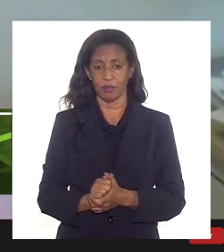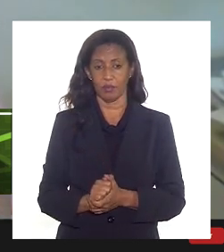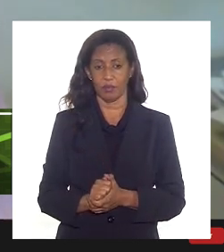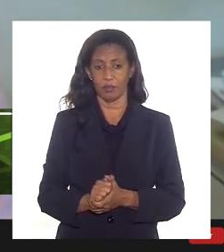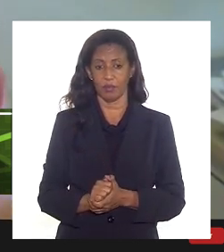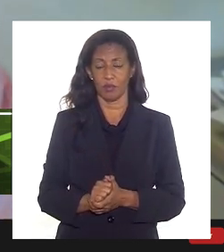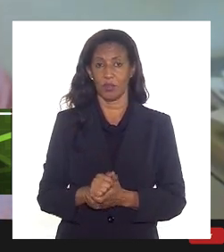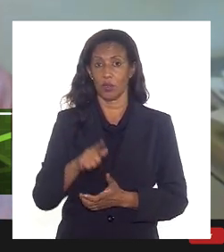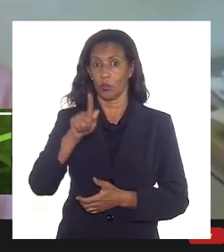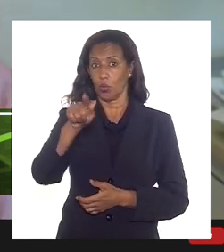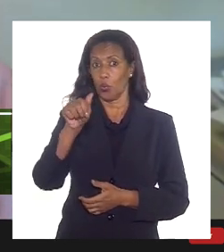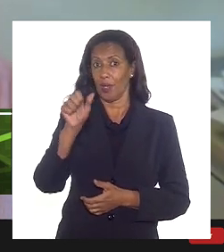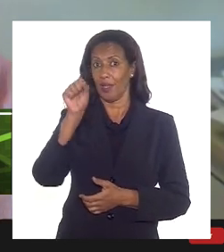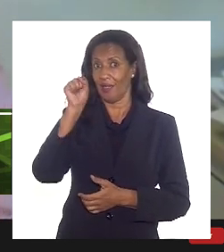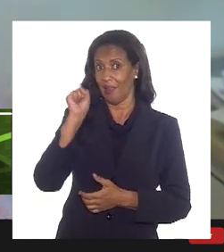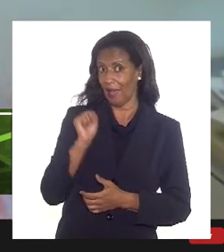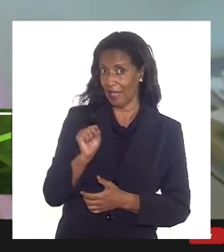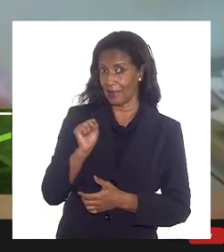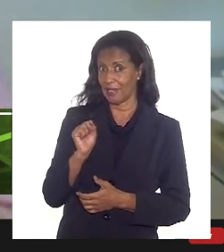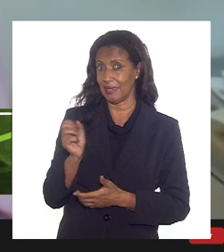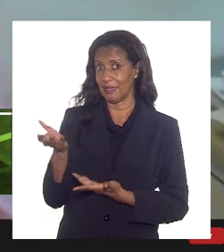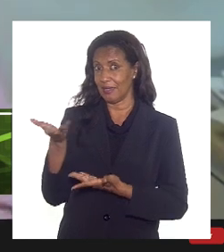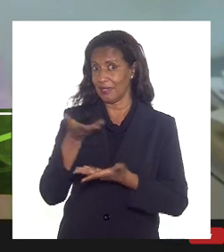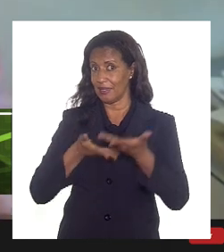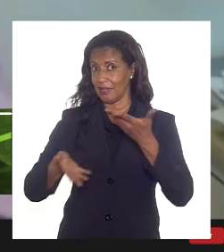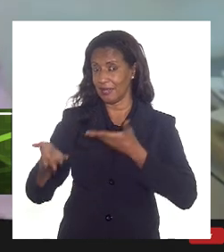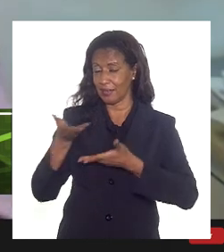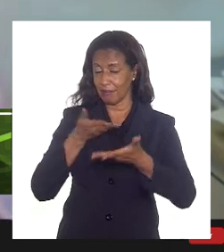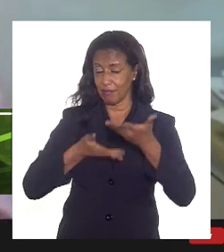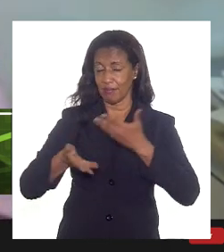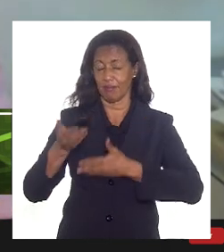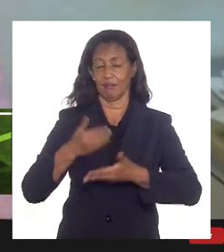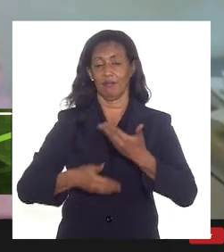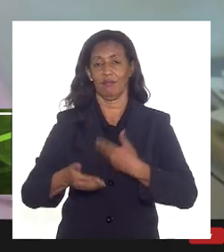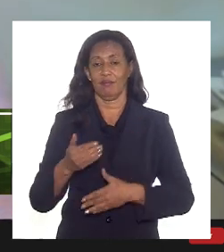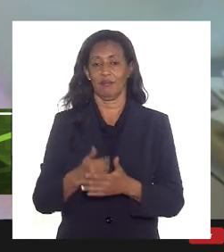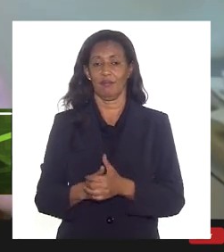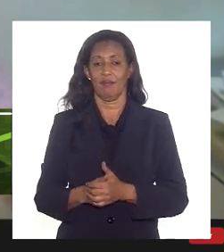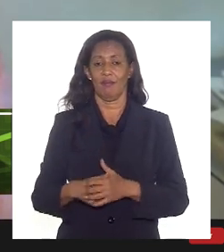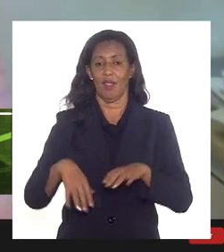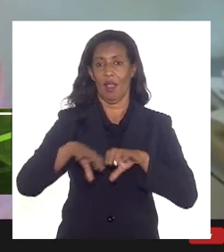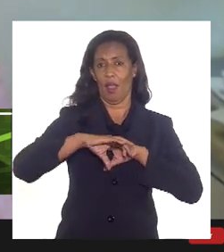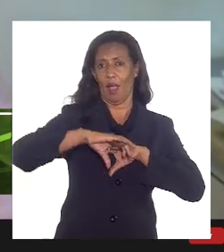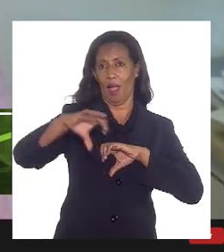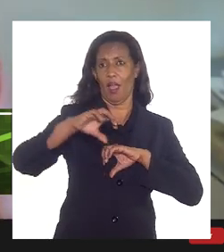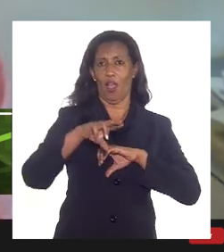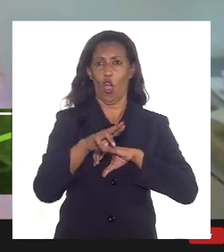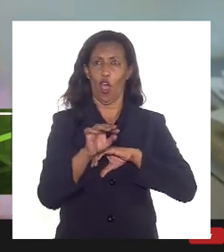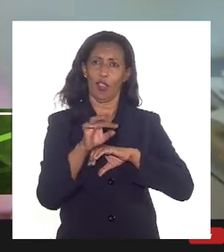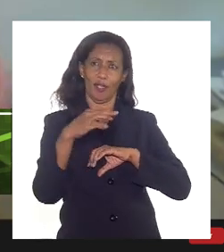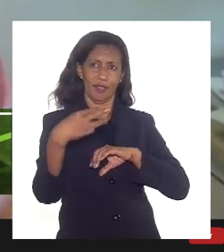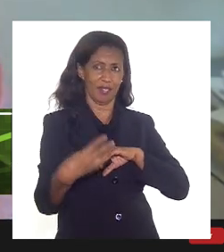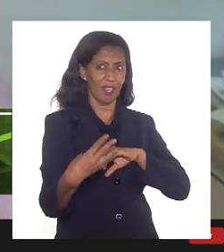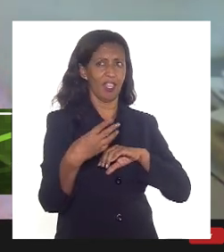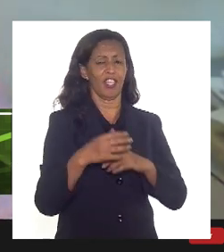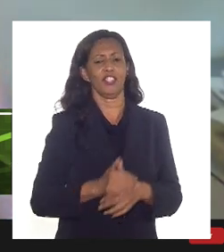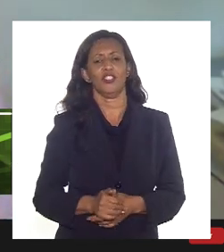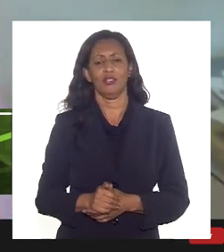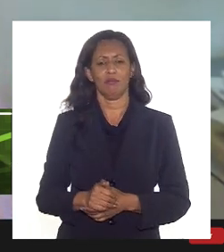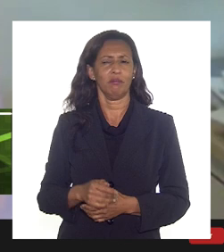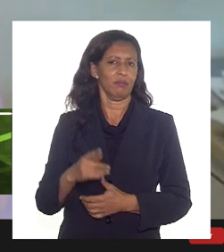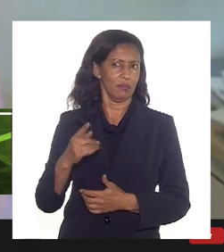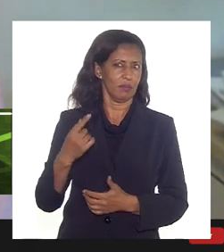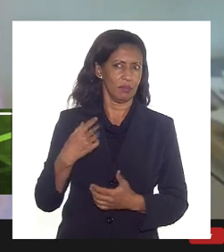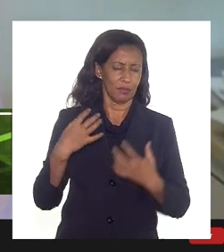partilha do gás, aquela superposição ali de duto, de rota 3, não sei o que gerou ali uma